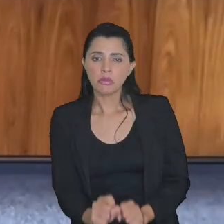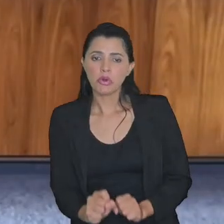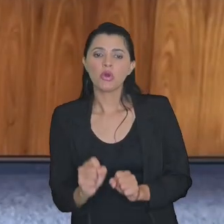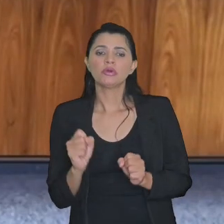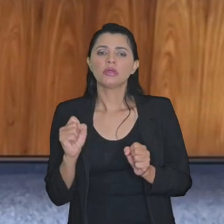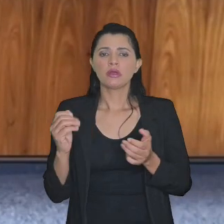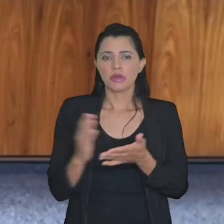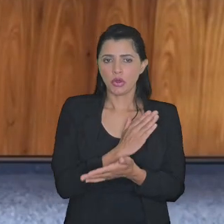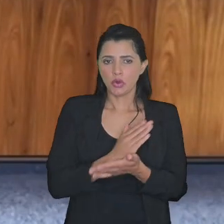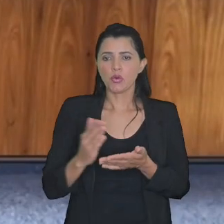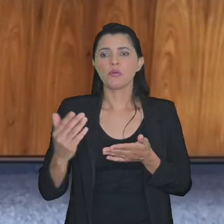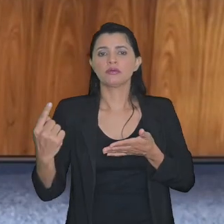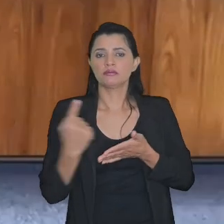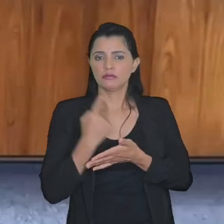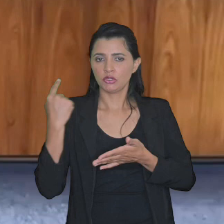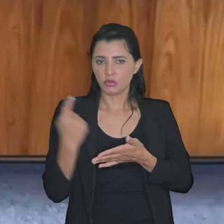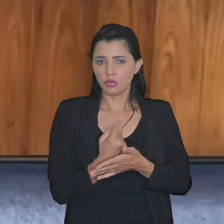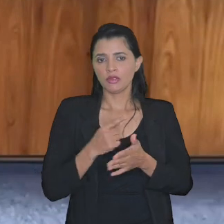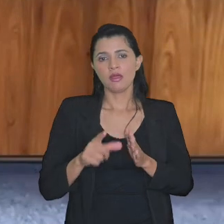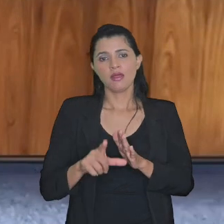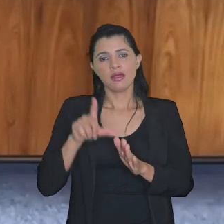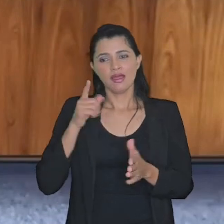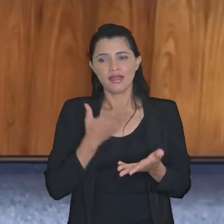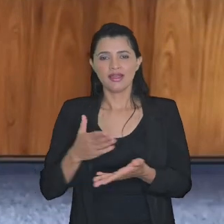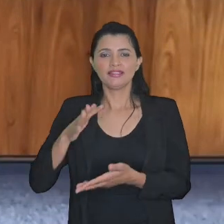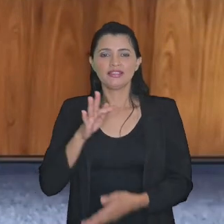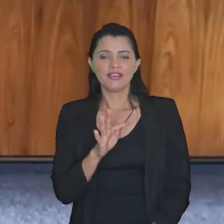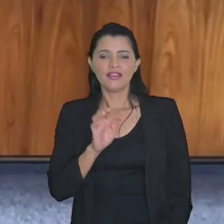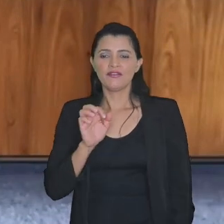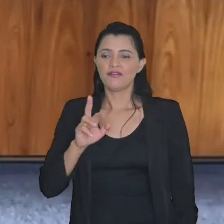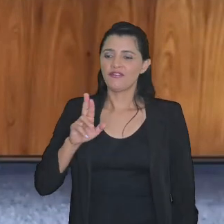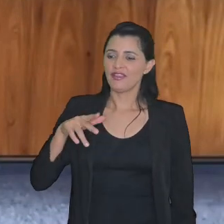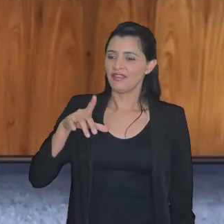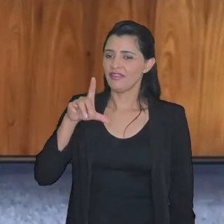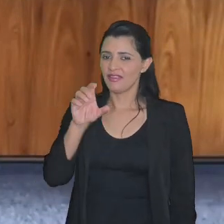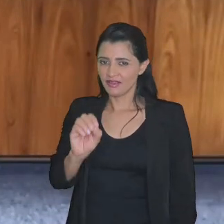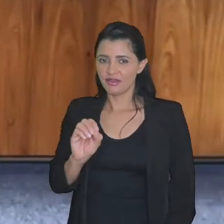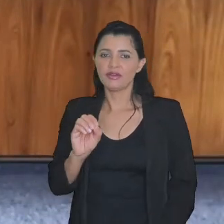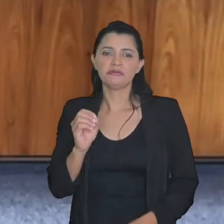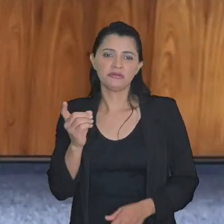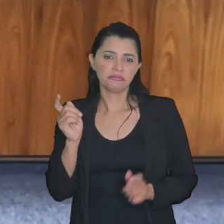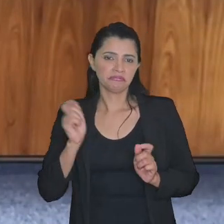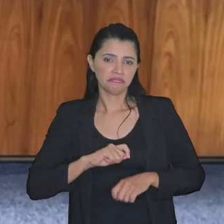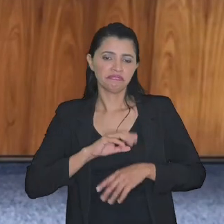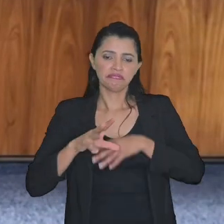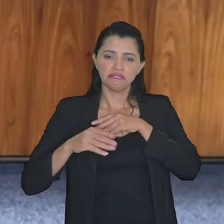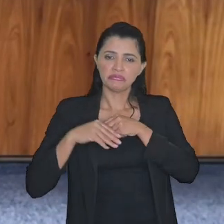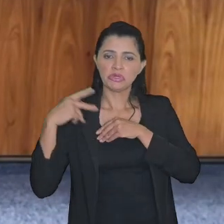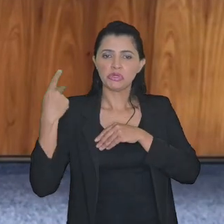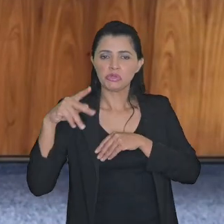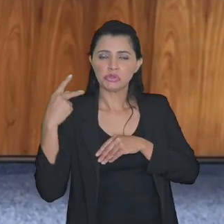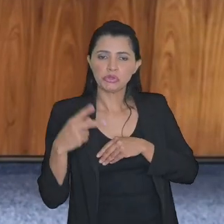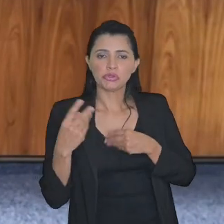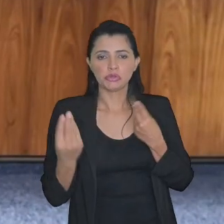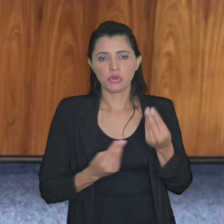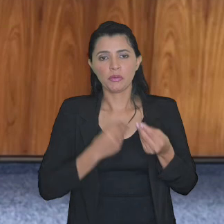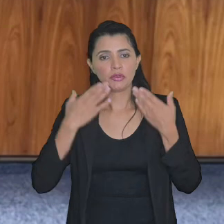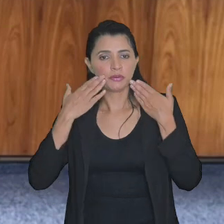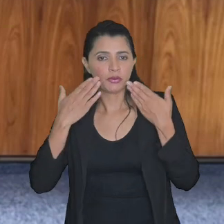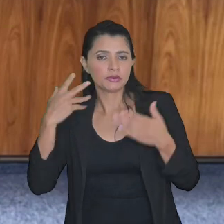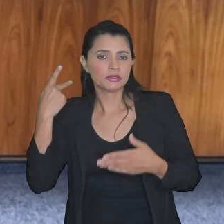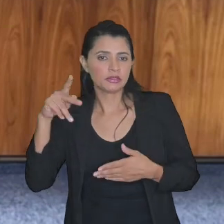formular chegaram algumas aqui antes de passar a palavra ao Fernando para poder fazer alguma consideração sobre a